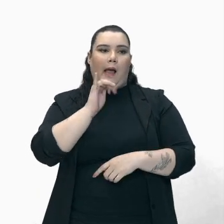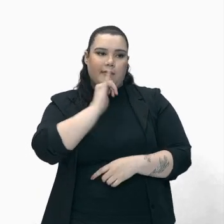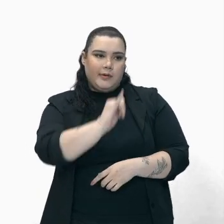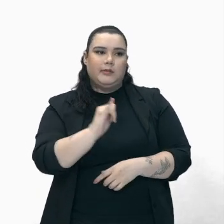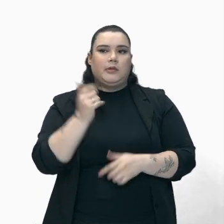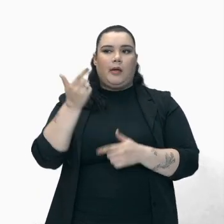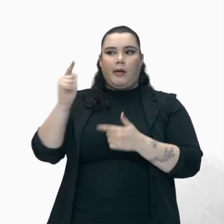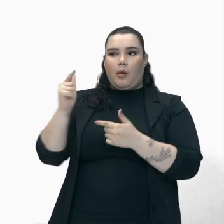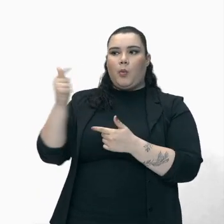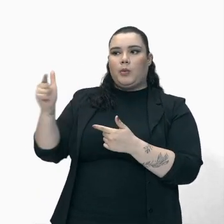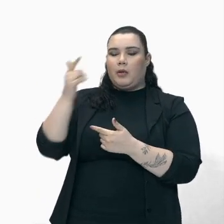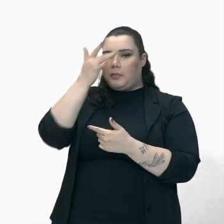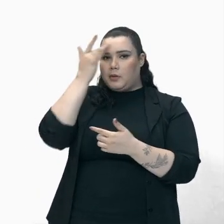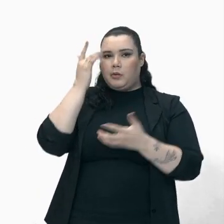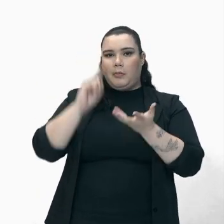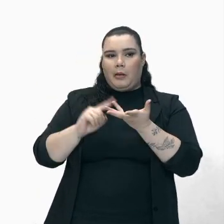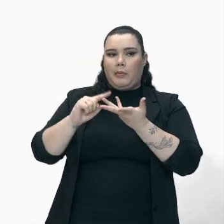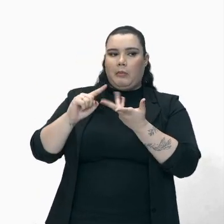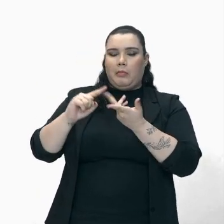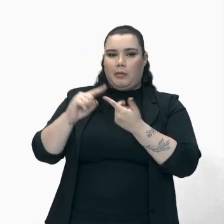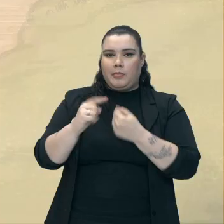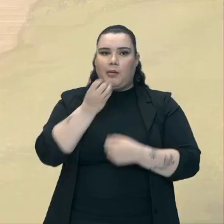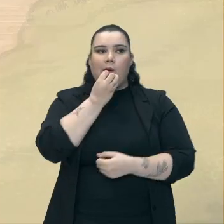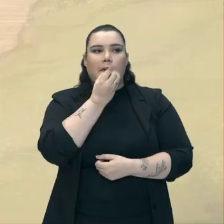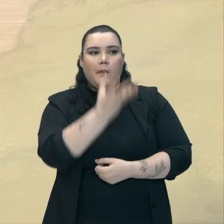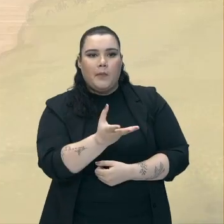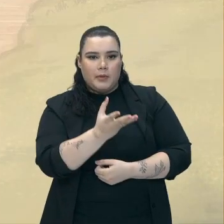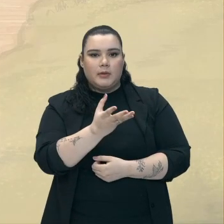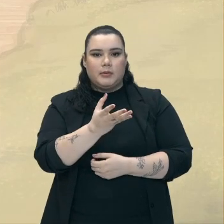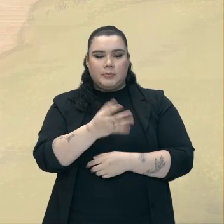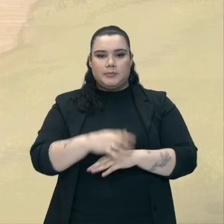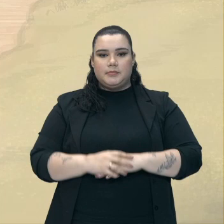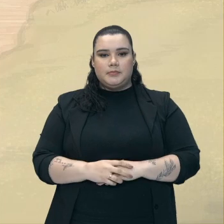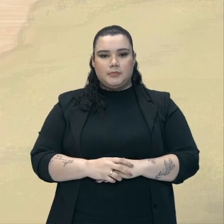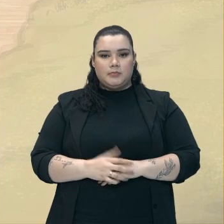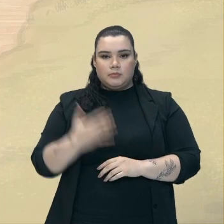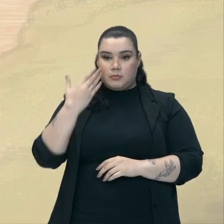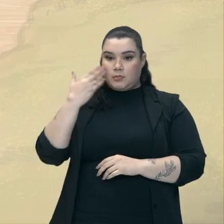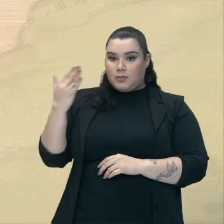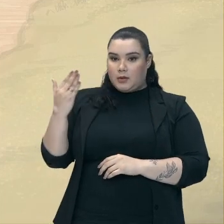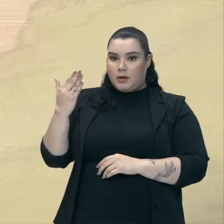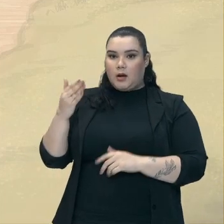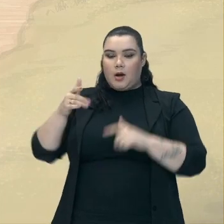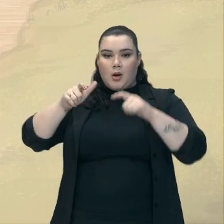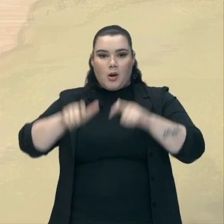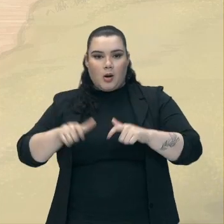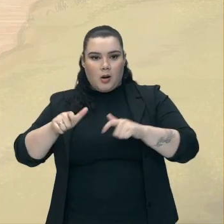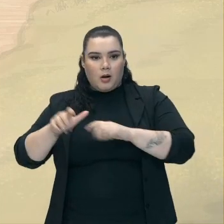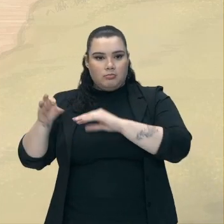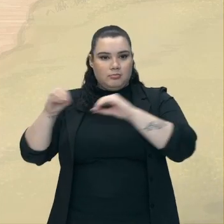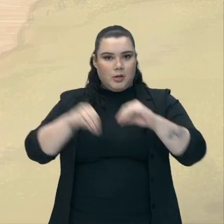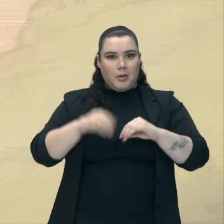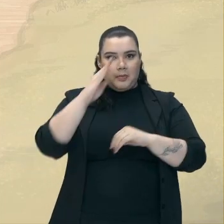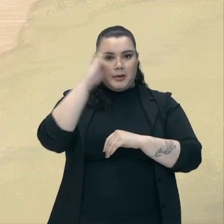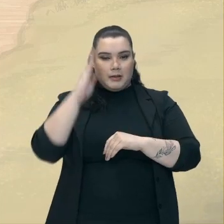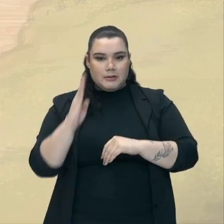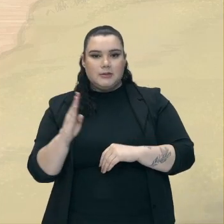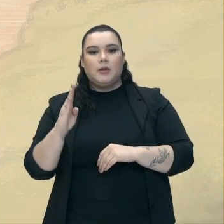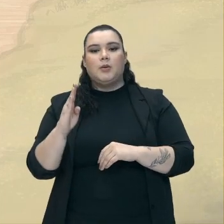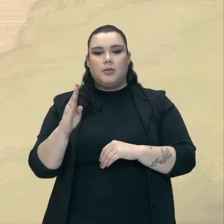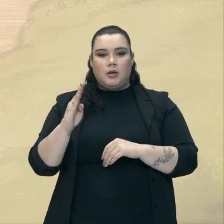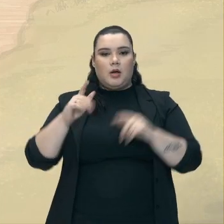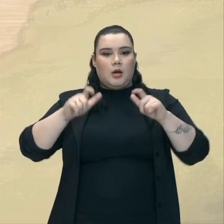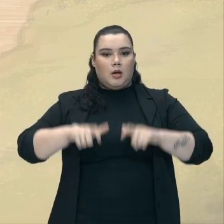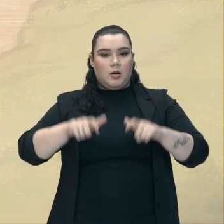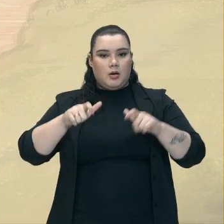Envolvidos Agora eu vim aqui Galera Me transportando Diretamente Para o Brasil Colonial Mais precisamente